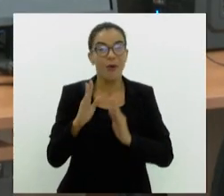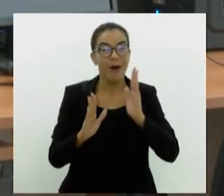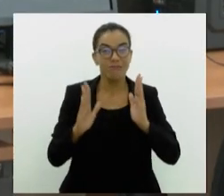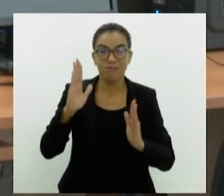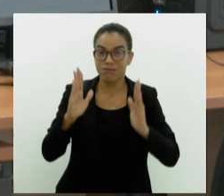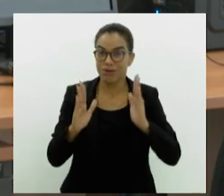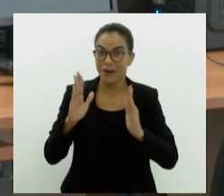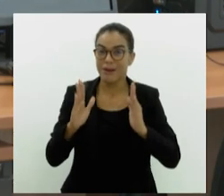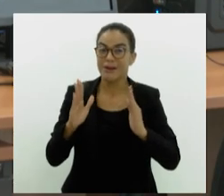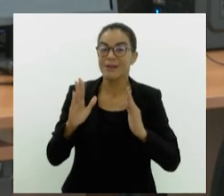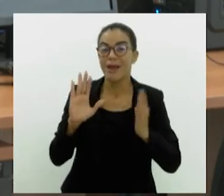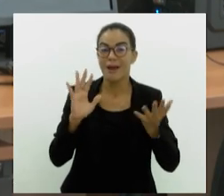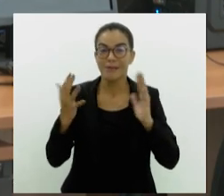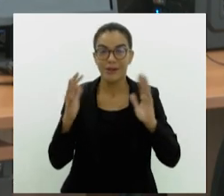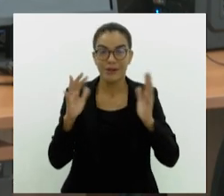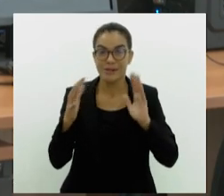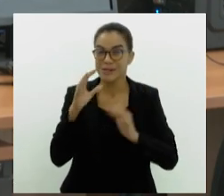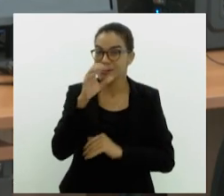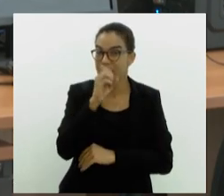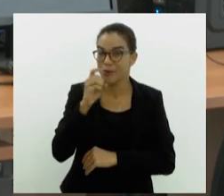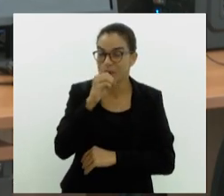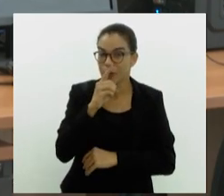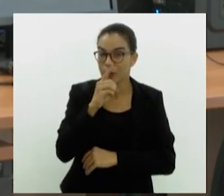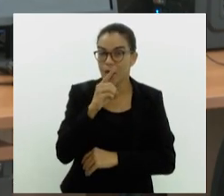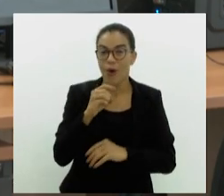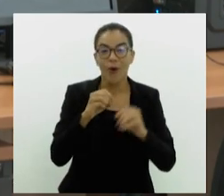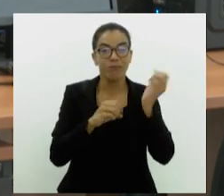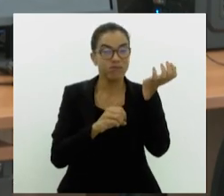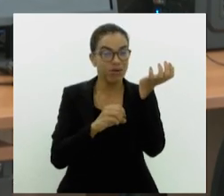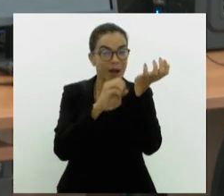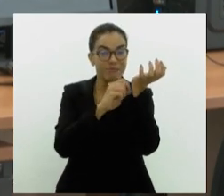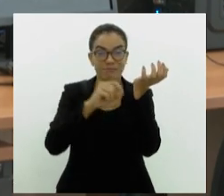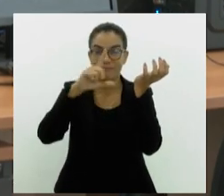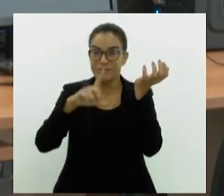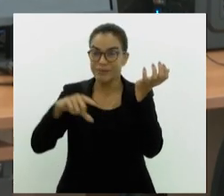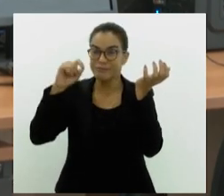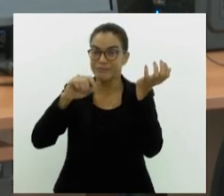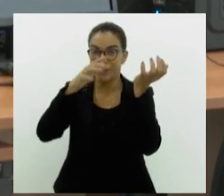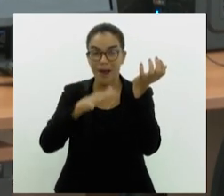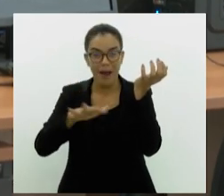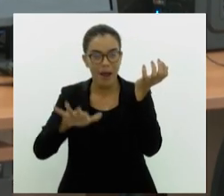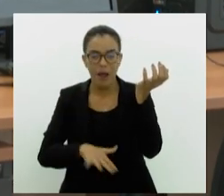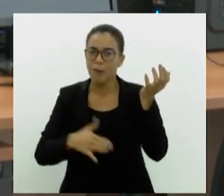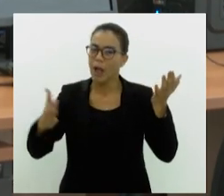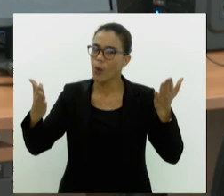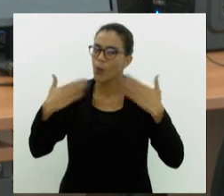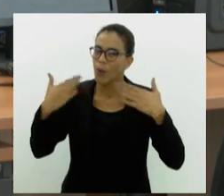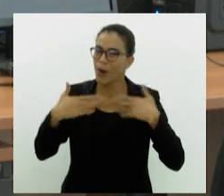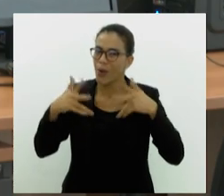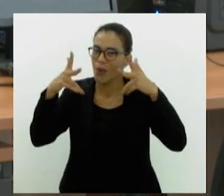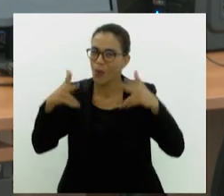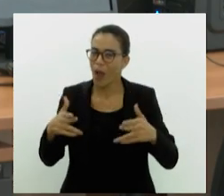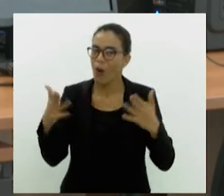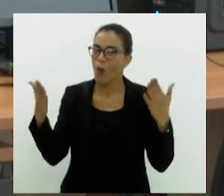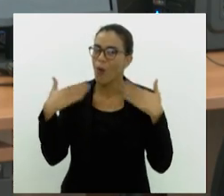-feira.